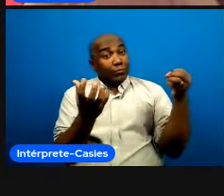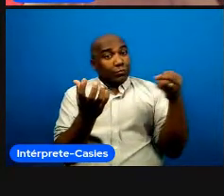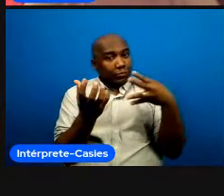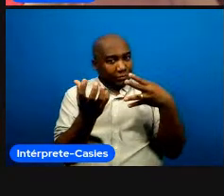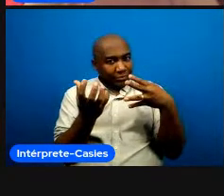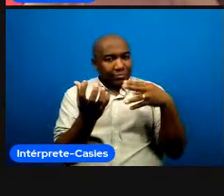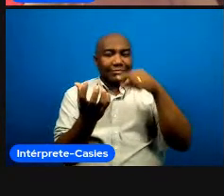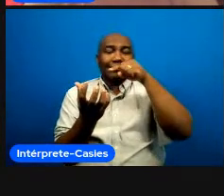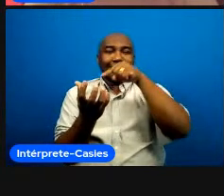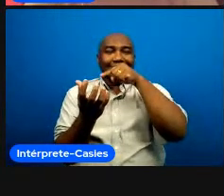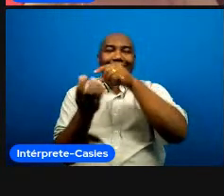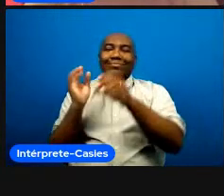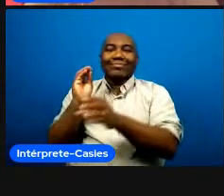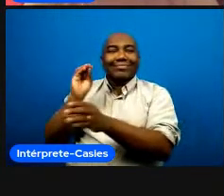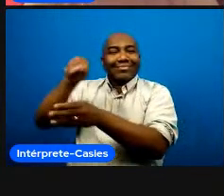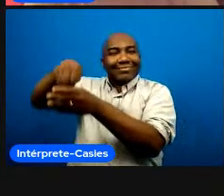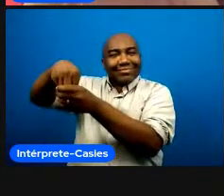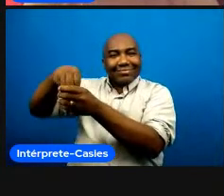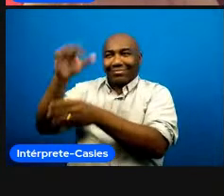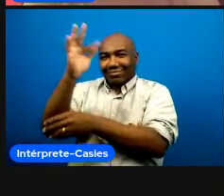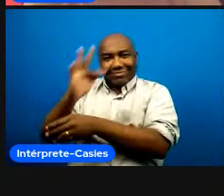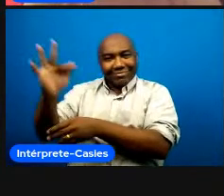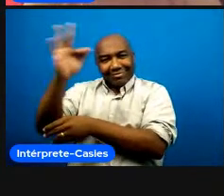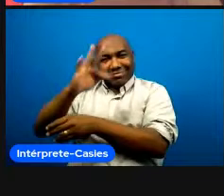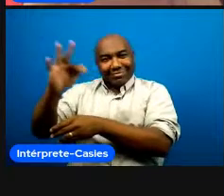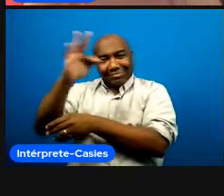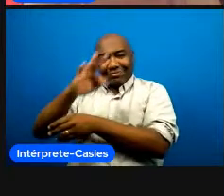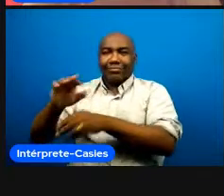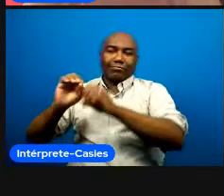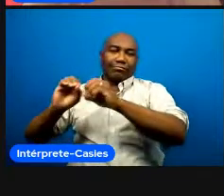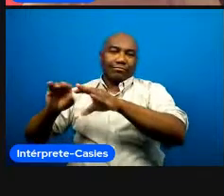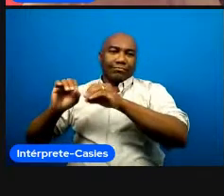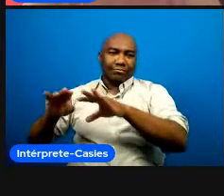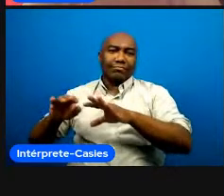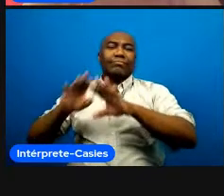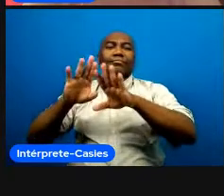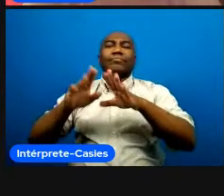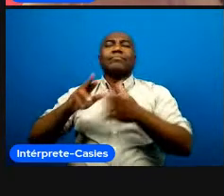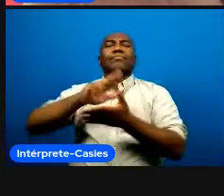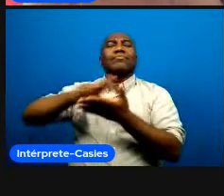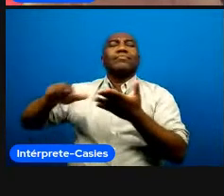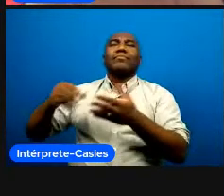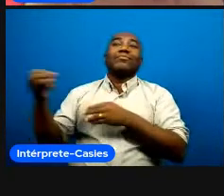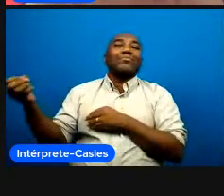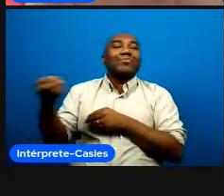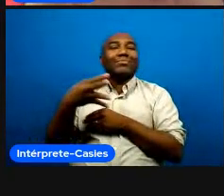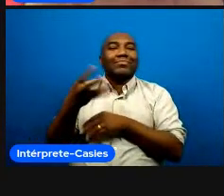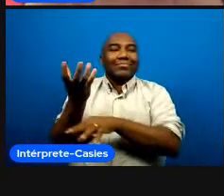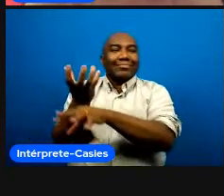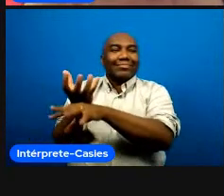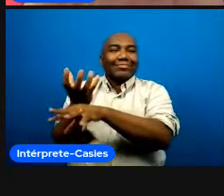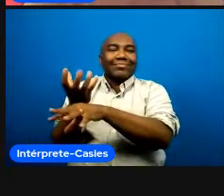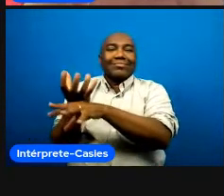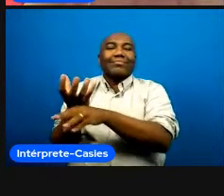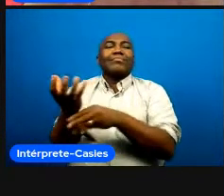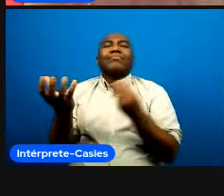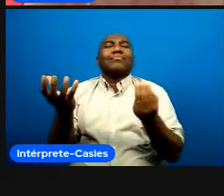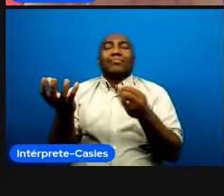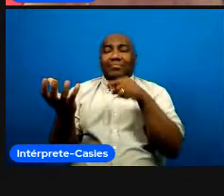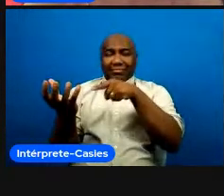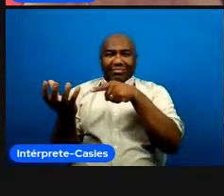tratar principalmente dessas questões e aí a gente entende que não dá para ter uma disciplina nova com uma roupa antiga né com